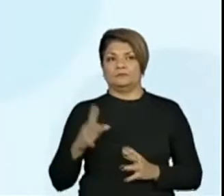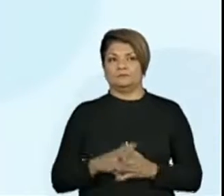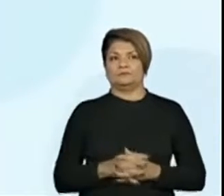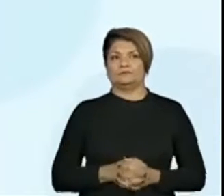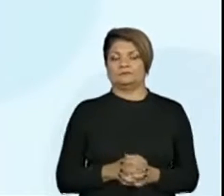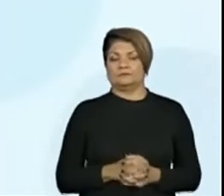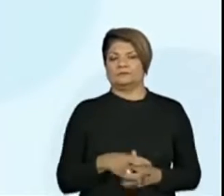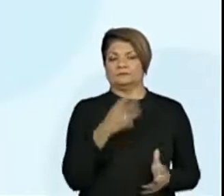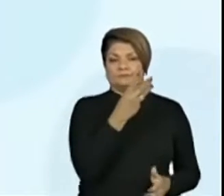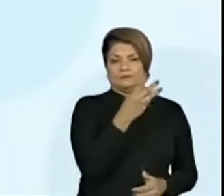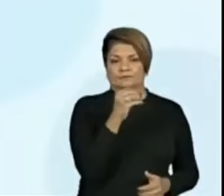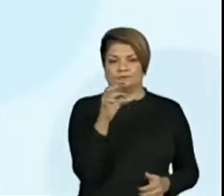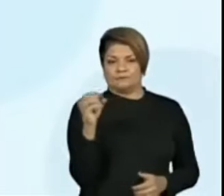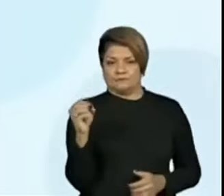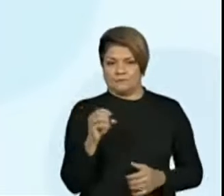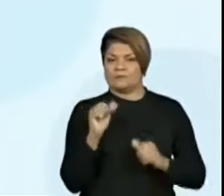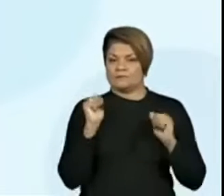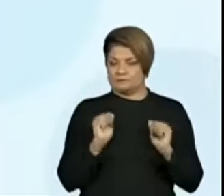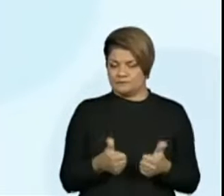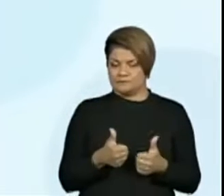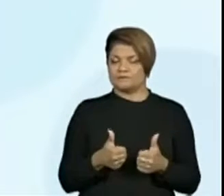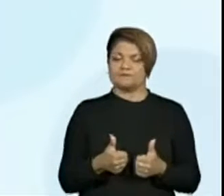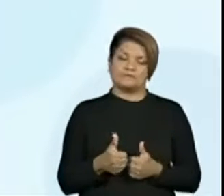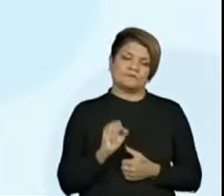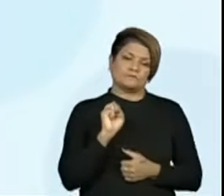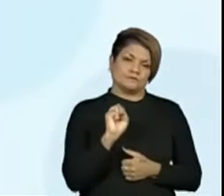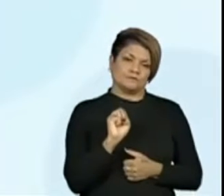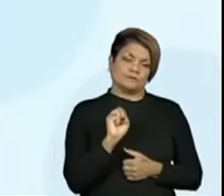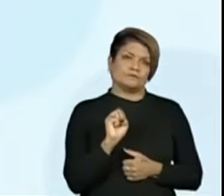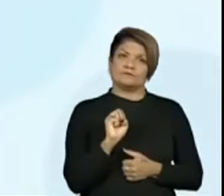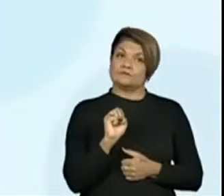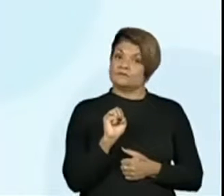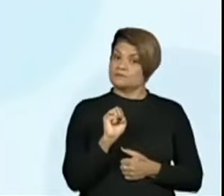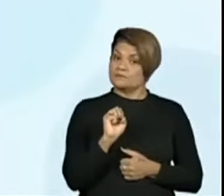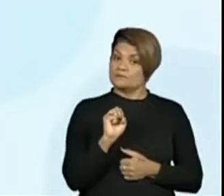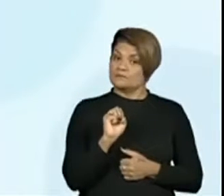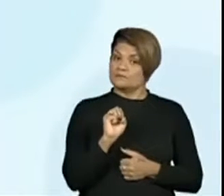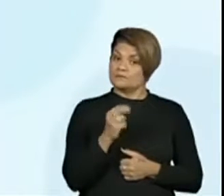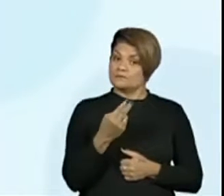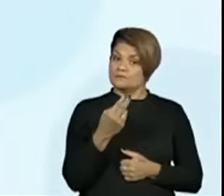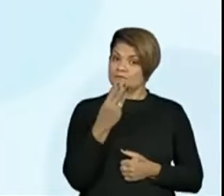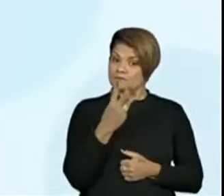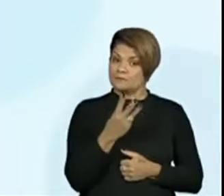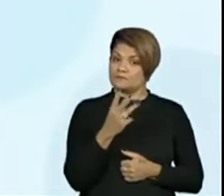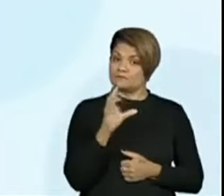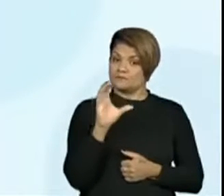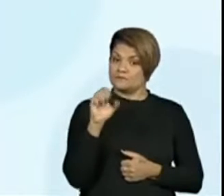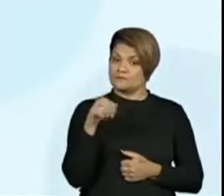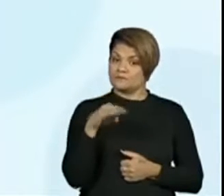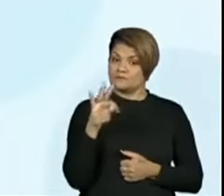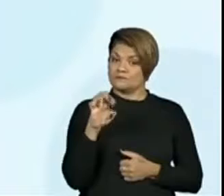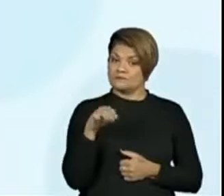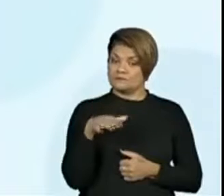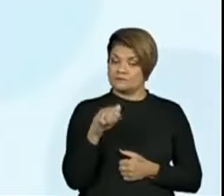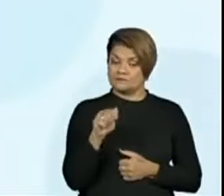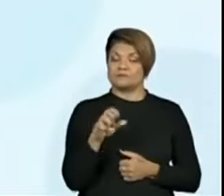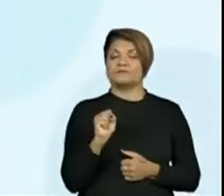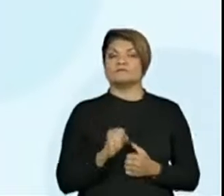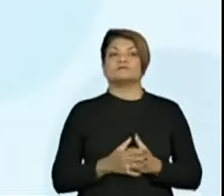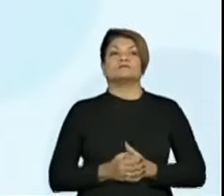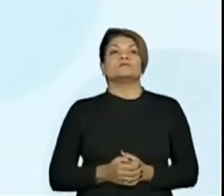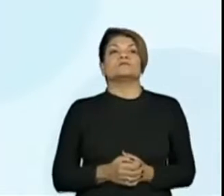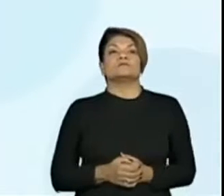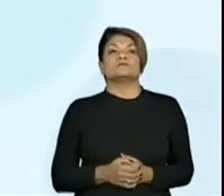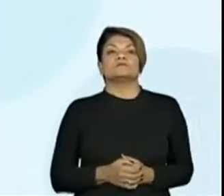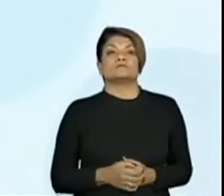que é a 300, certo? Ou 3 dezenas. Ele utilizou também esta ficha,